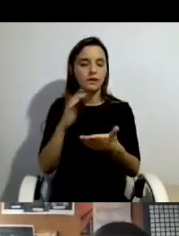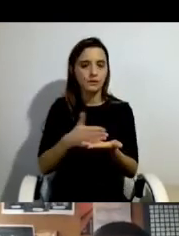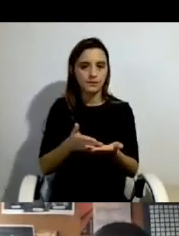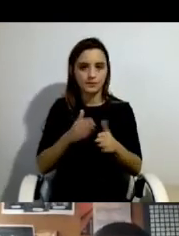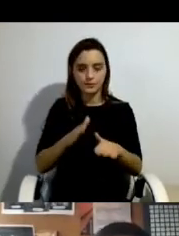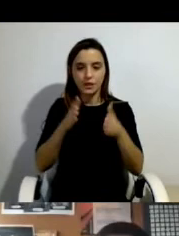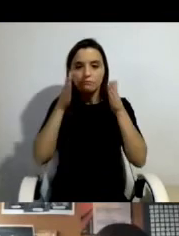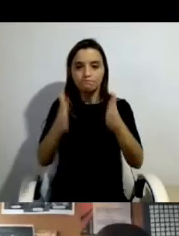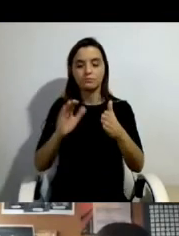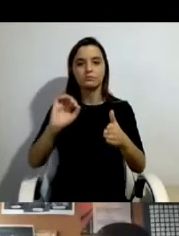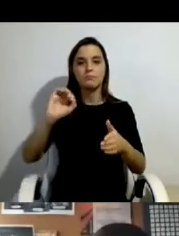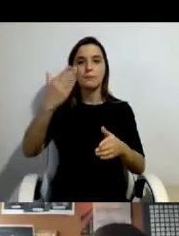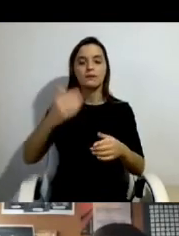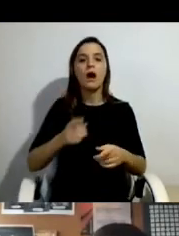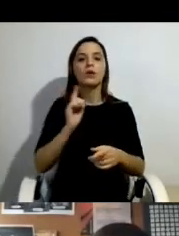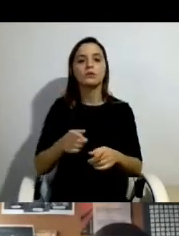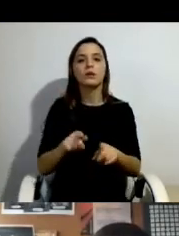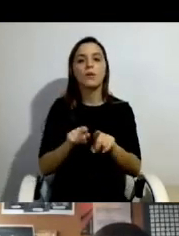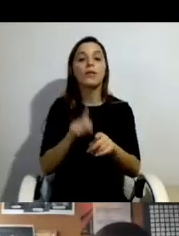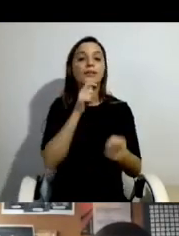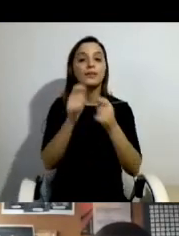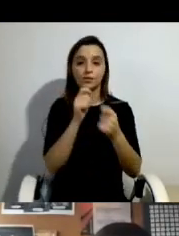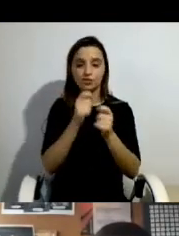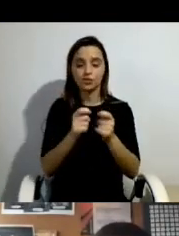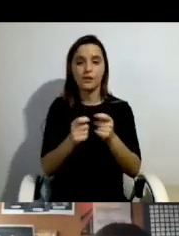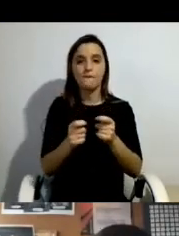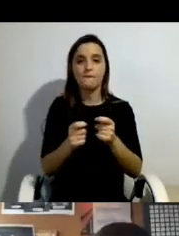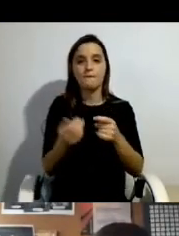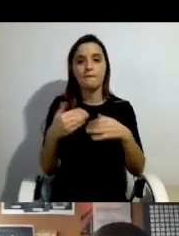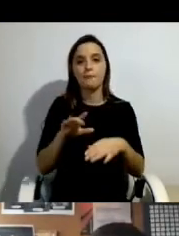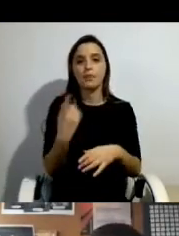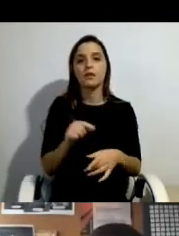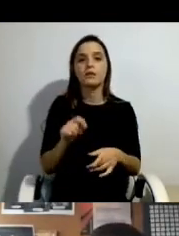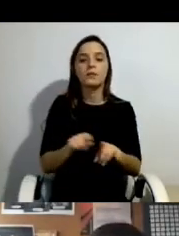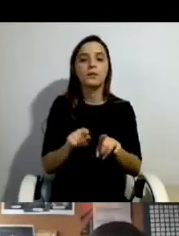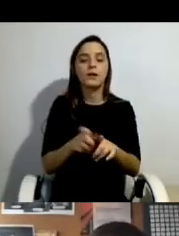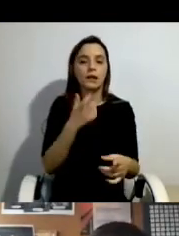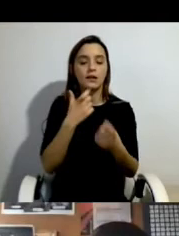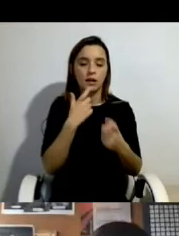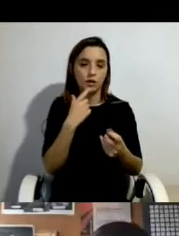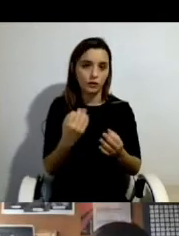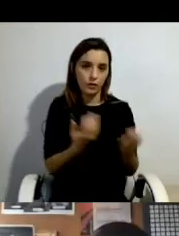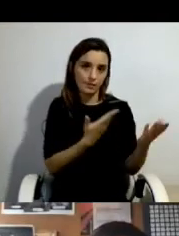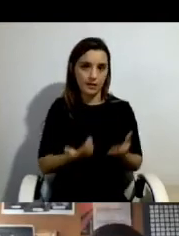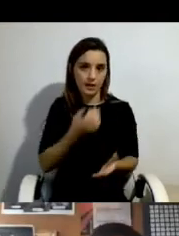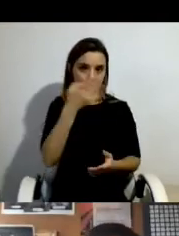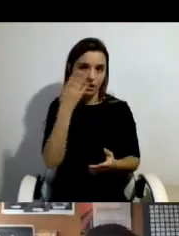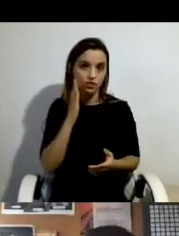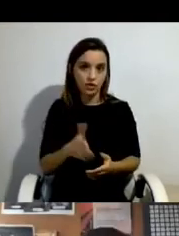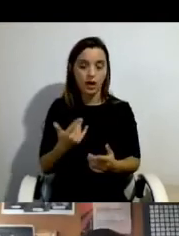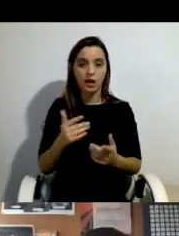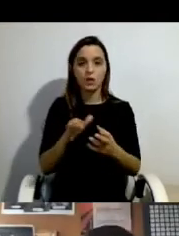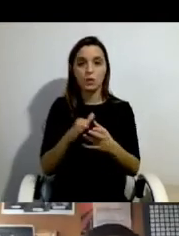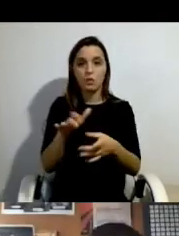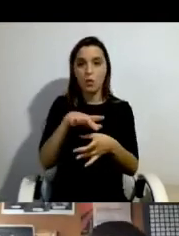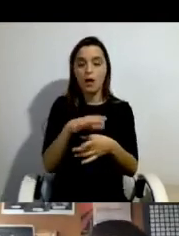participam neste projeto, mas também aqui, no sentido de mostrar o inquérito, que já foi apresentado de manhã em as redes sociais, mas também para